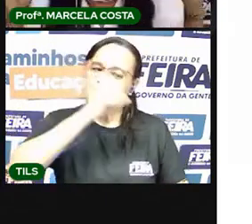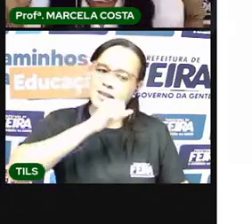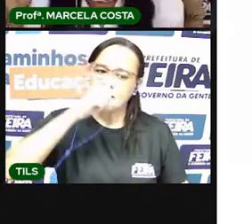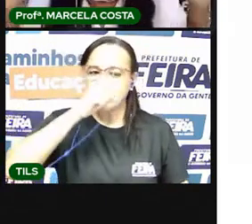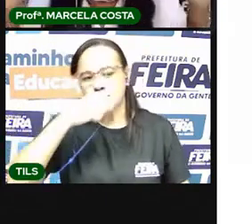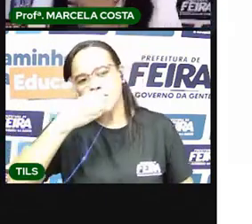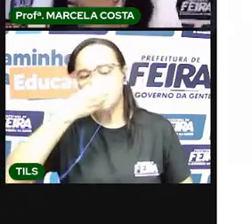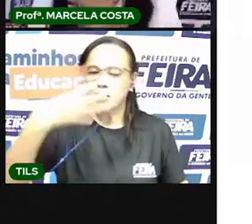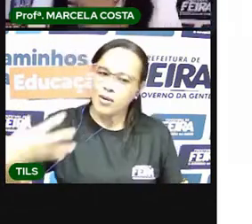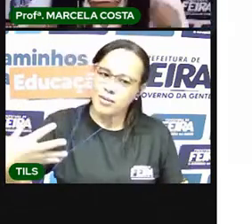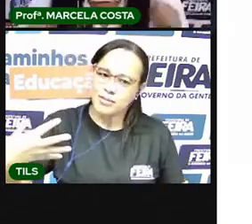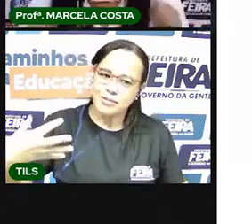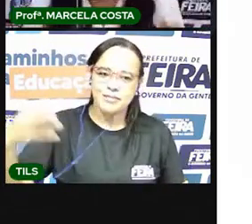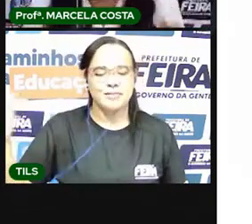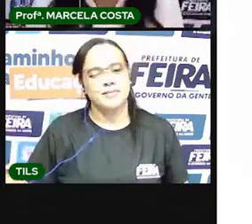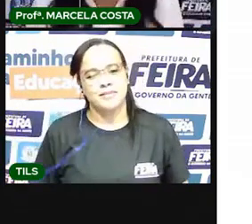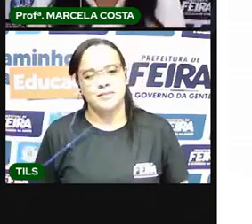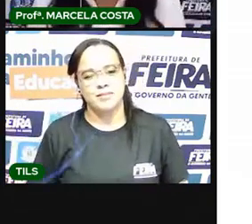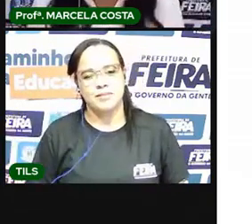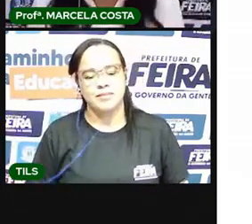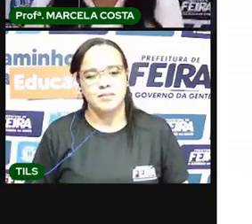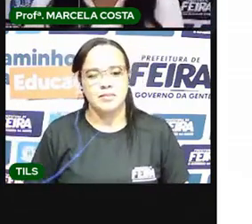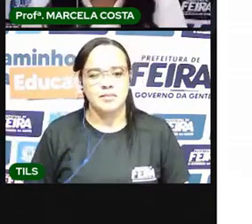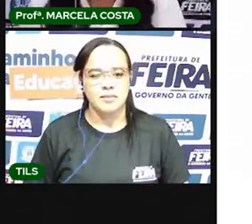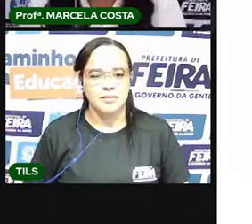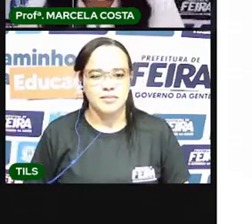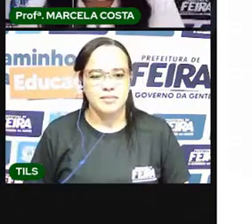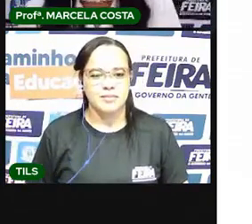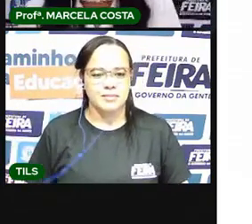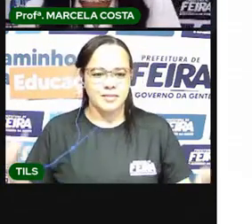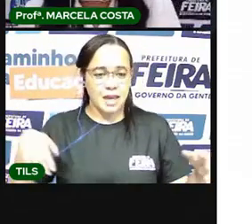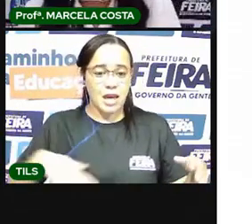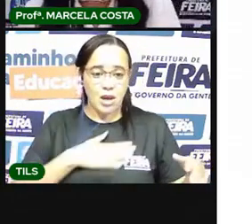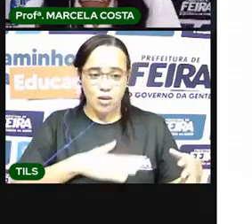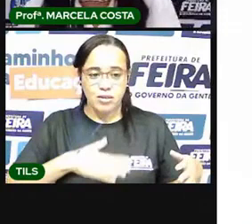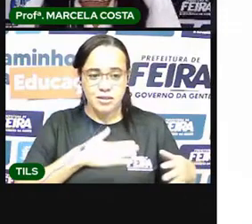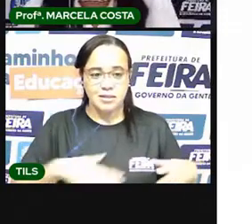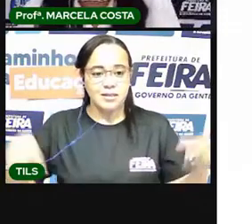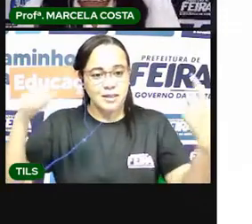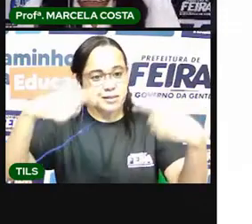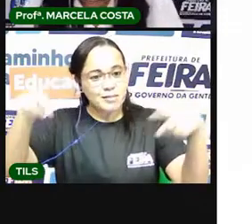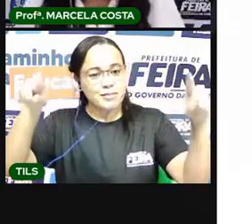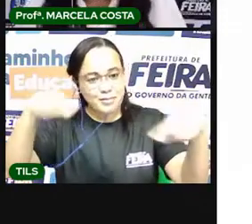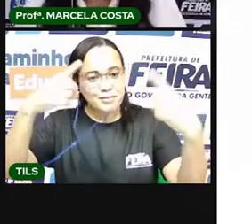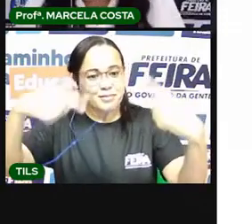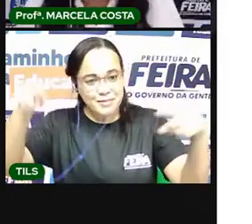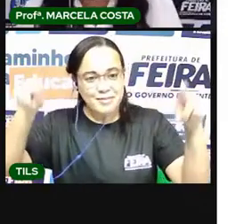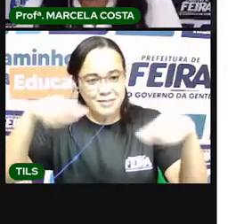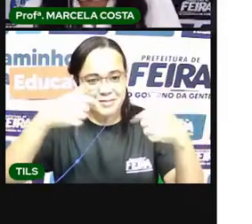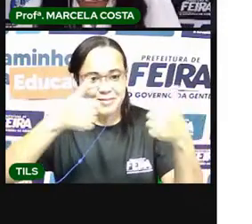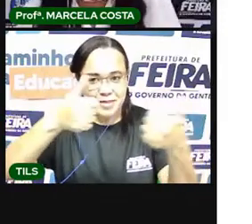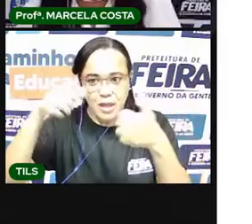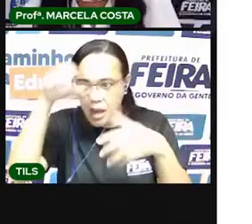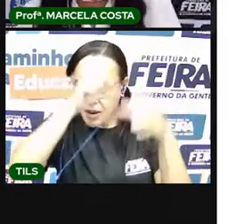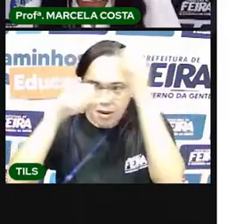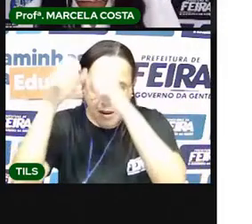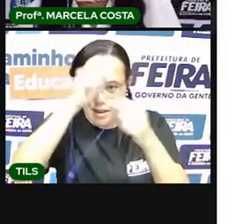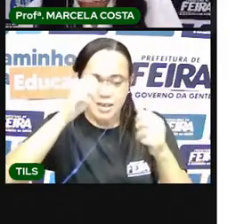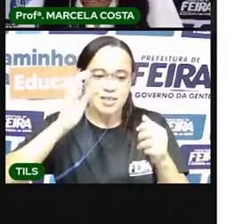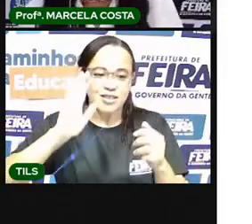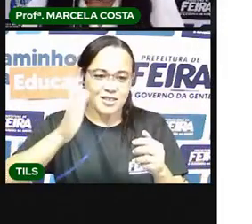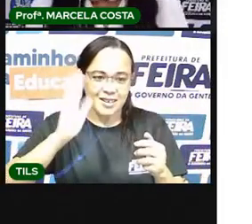Vamos Gostaram da musiquinha? Já aprenderam a cantar?